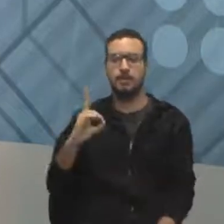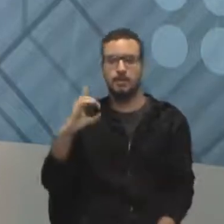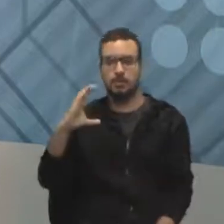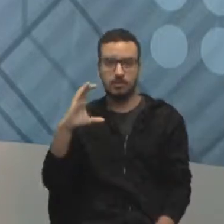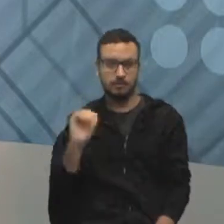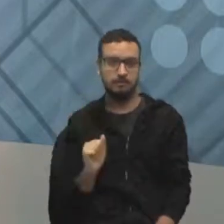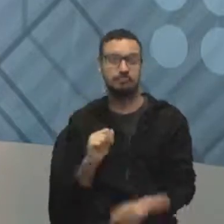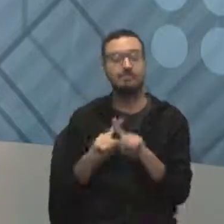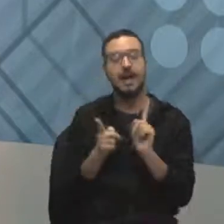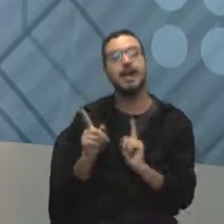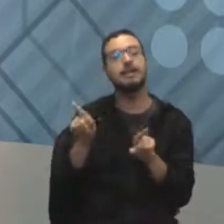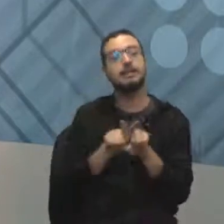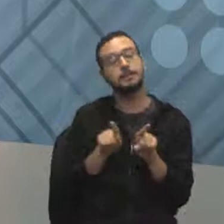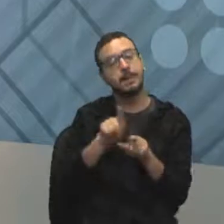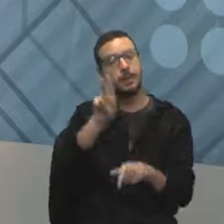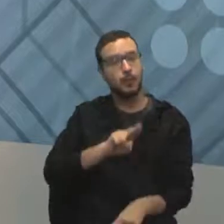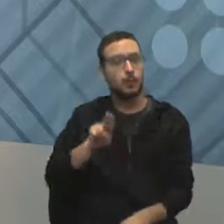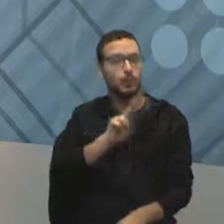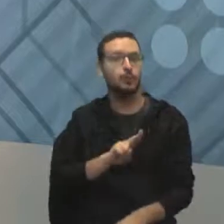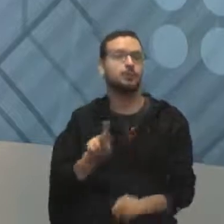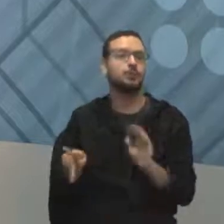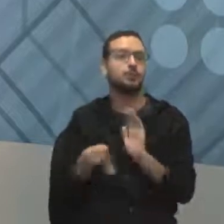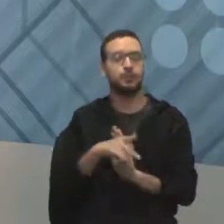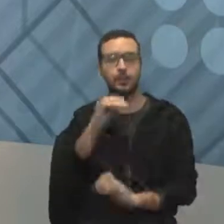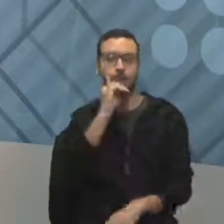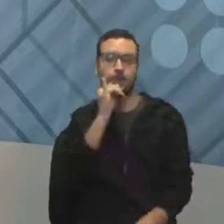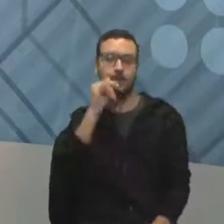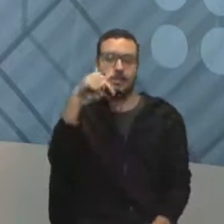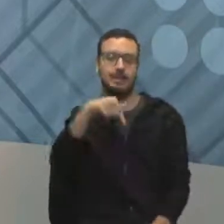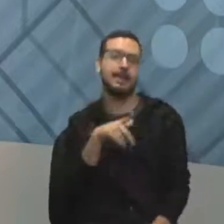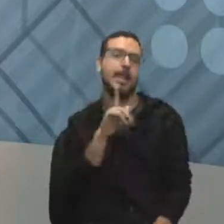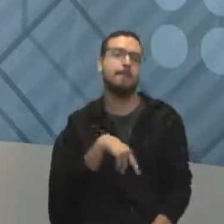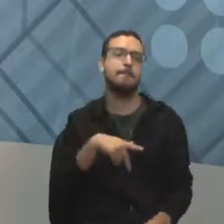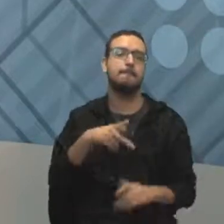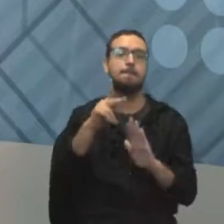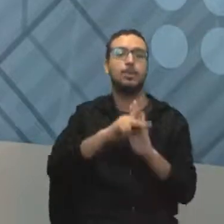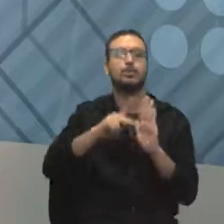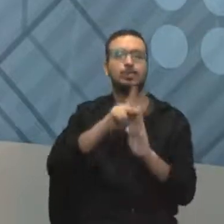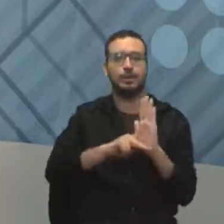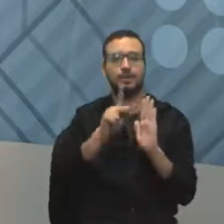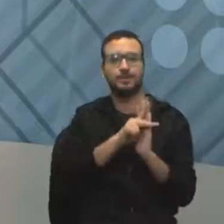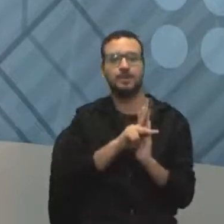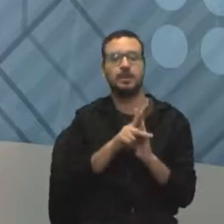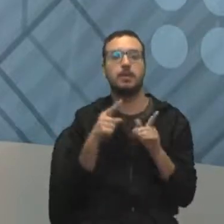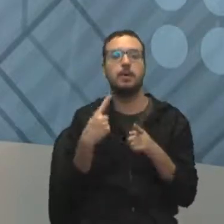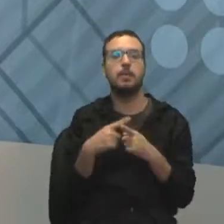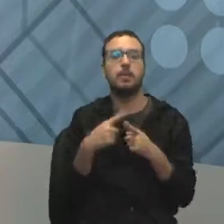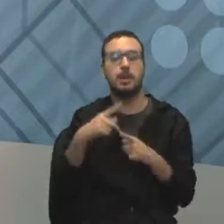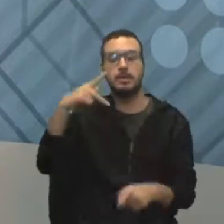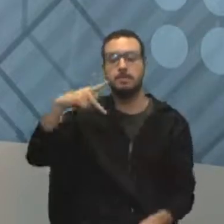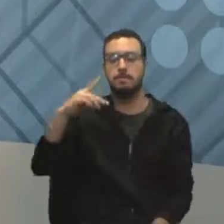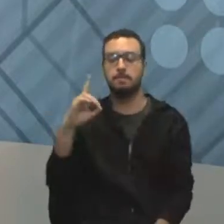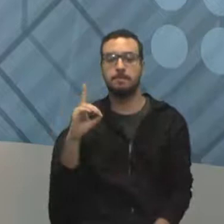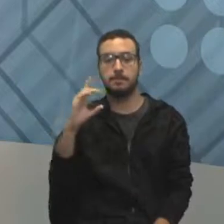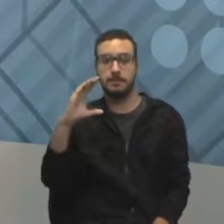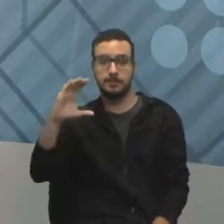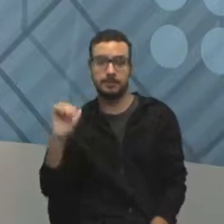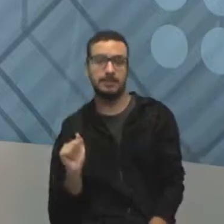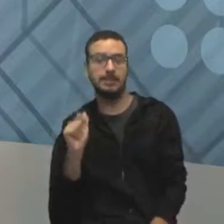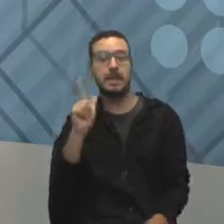Ele também serve muito para o nosso caso, que é projeto. Por quê? Porque ciclo PDCA é